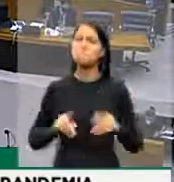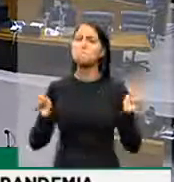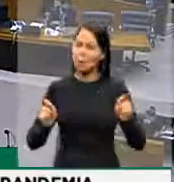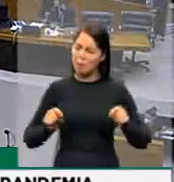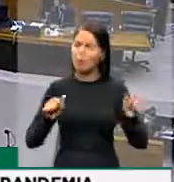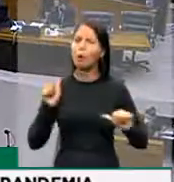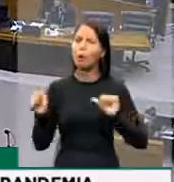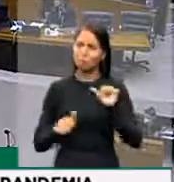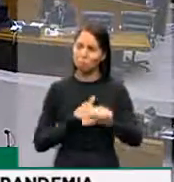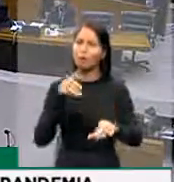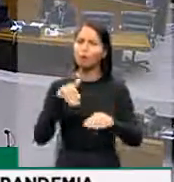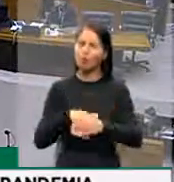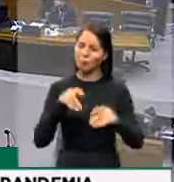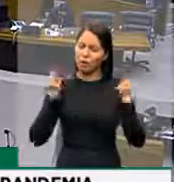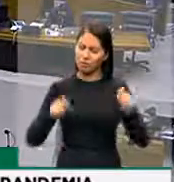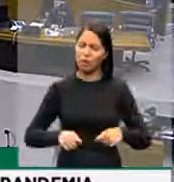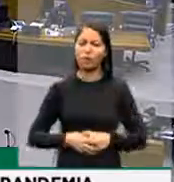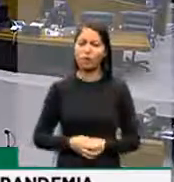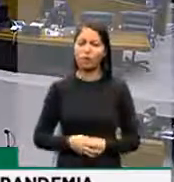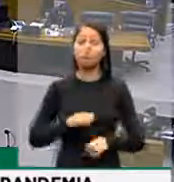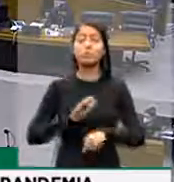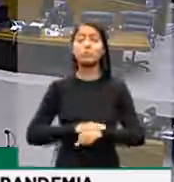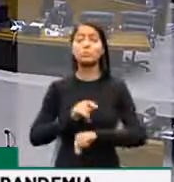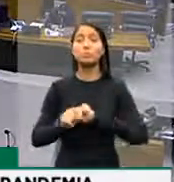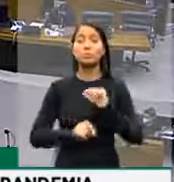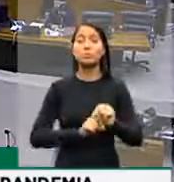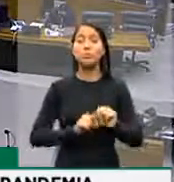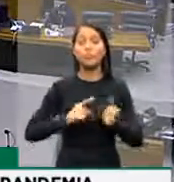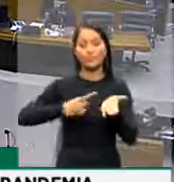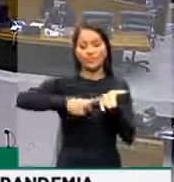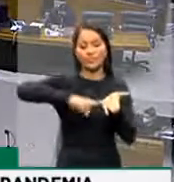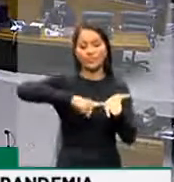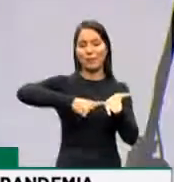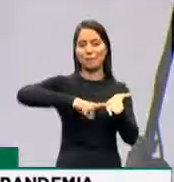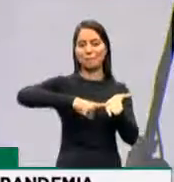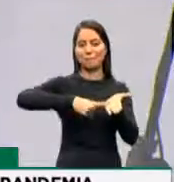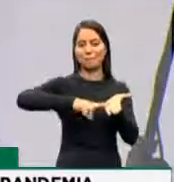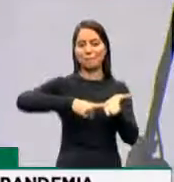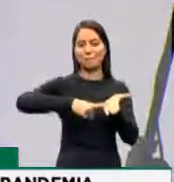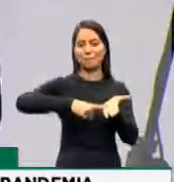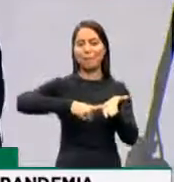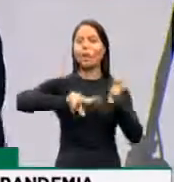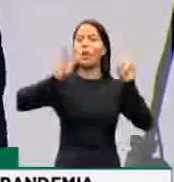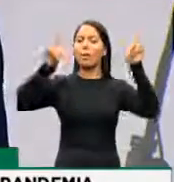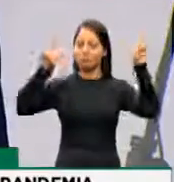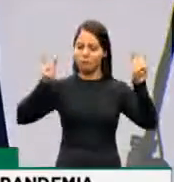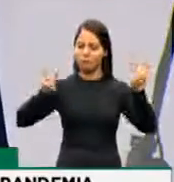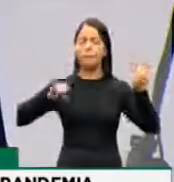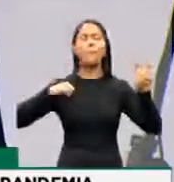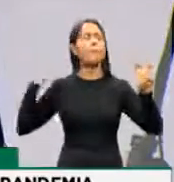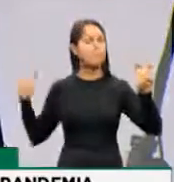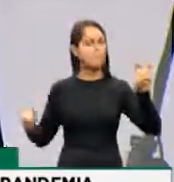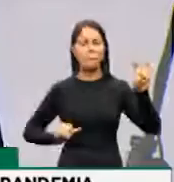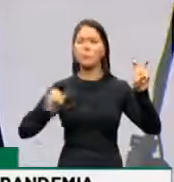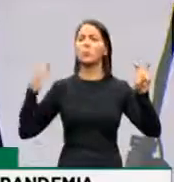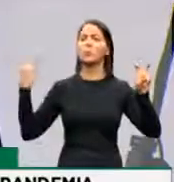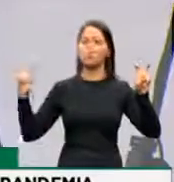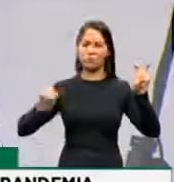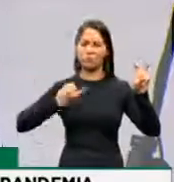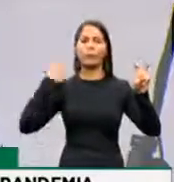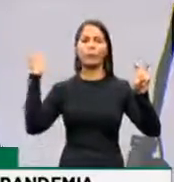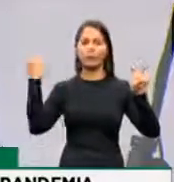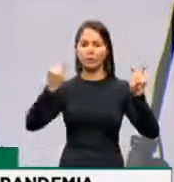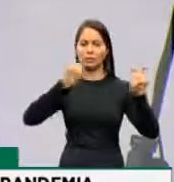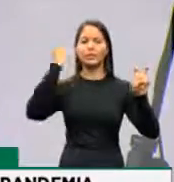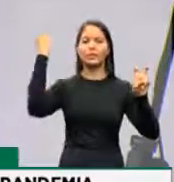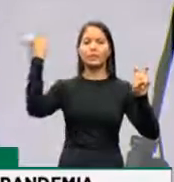voto, e que vocês deixarão nesse momento a digital sobre um dos assuntos mais importantes na discussão